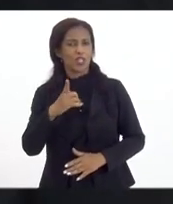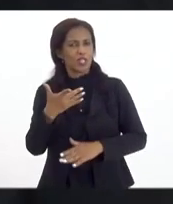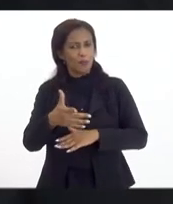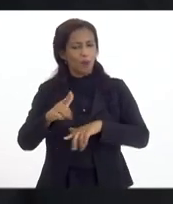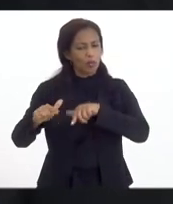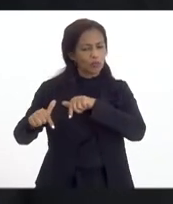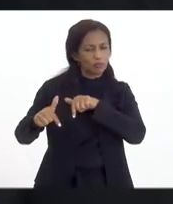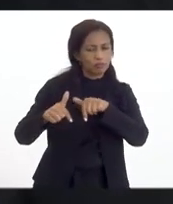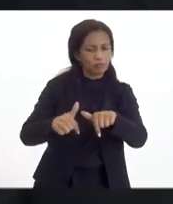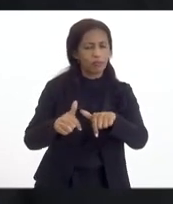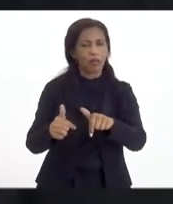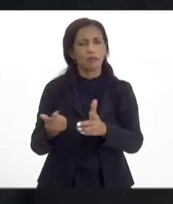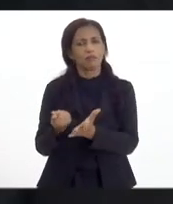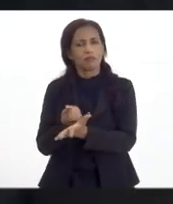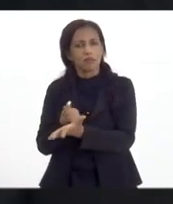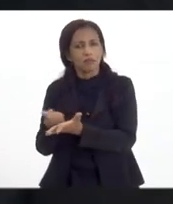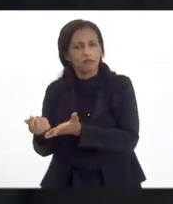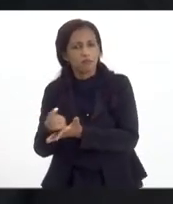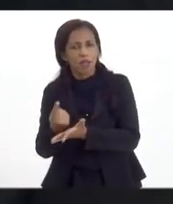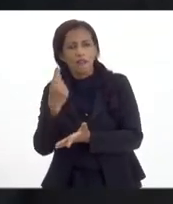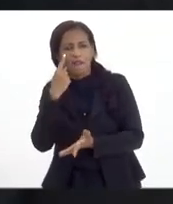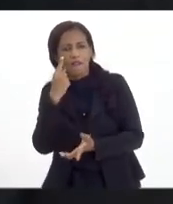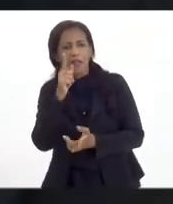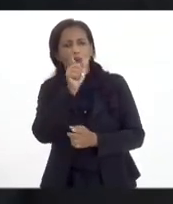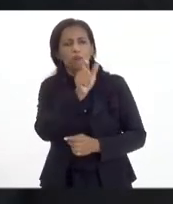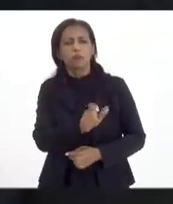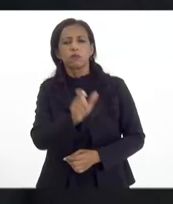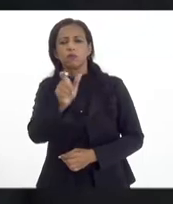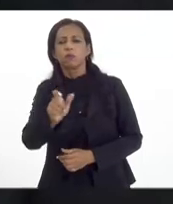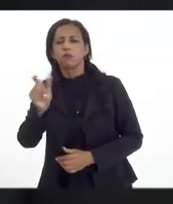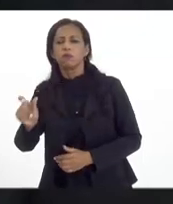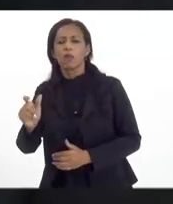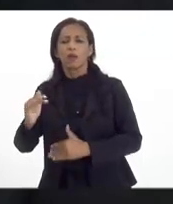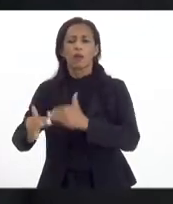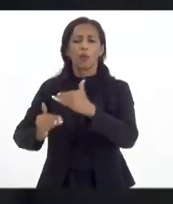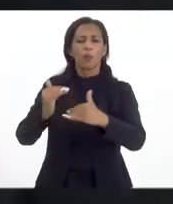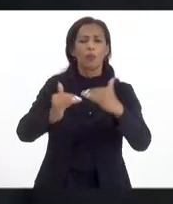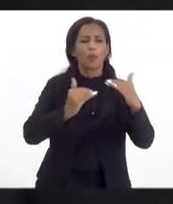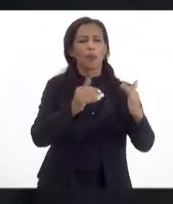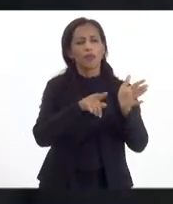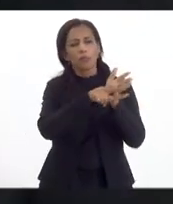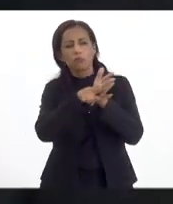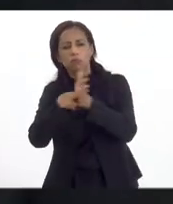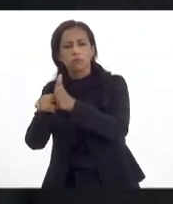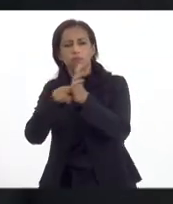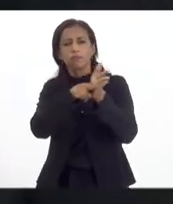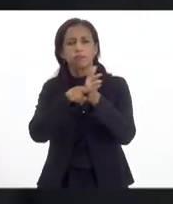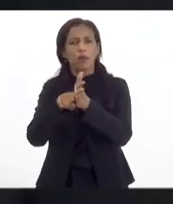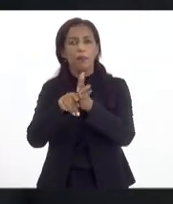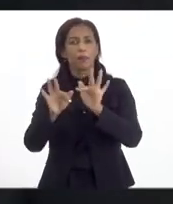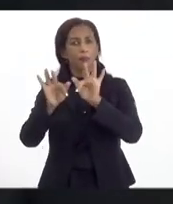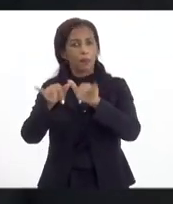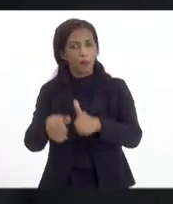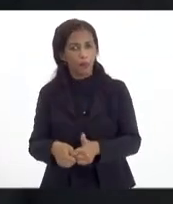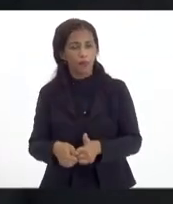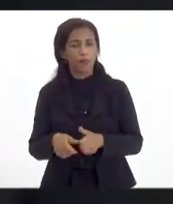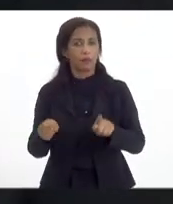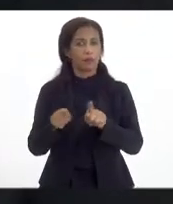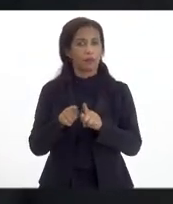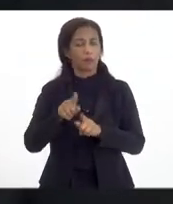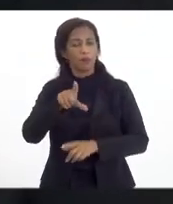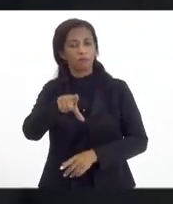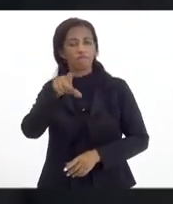na operação desses recursos, conferindo celeridade ao processo. Por fim, é importante